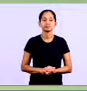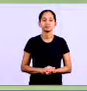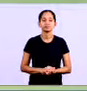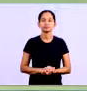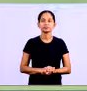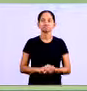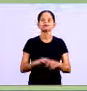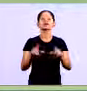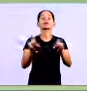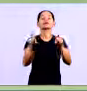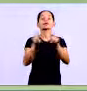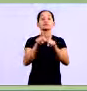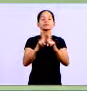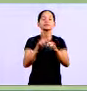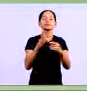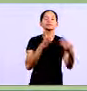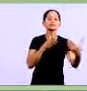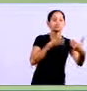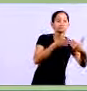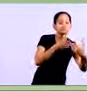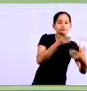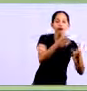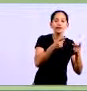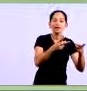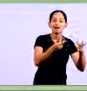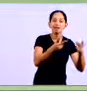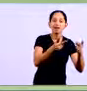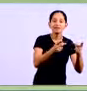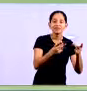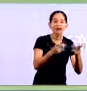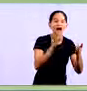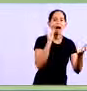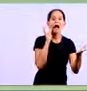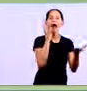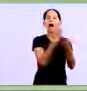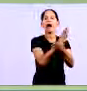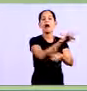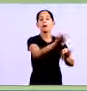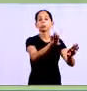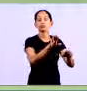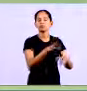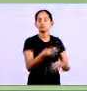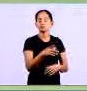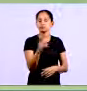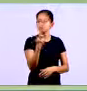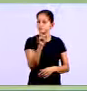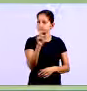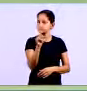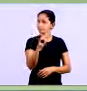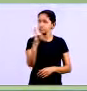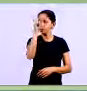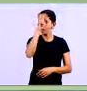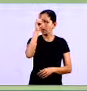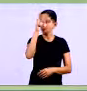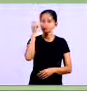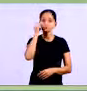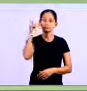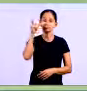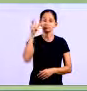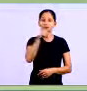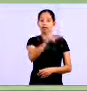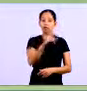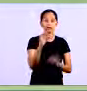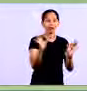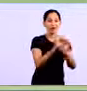Para não faltar Mercadoria Para os clientes Ou seja Para o cliente Não chegar na loja E está faltando produto Lembrem-se Lembrem-se O cliente satis